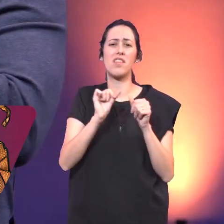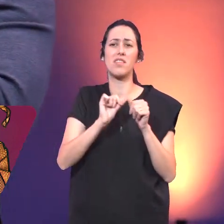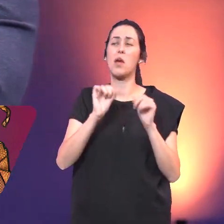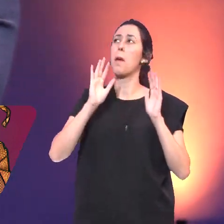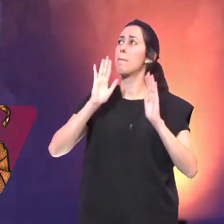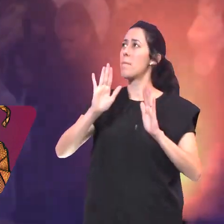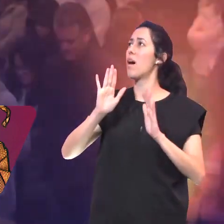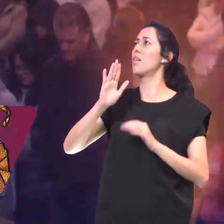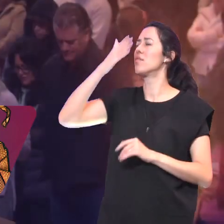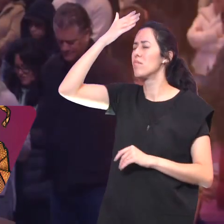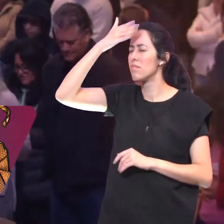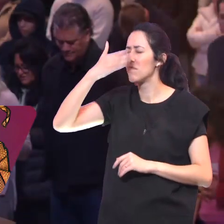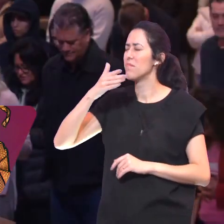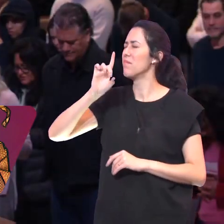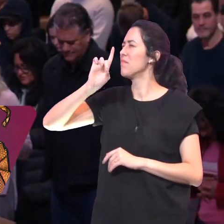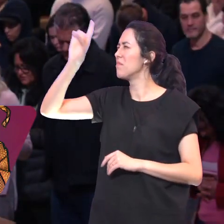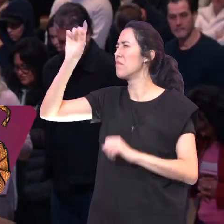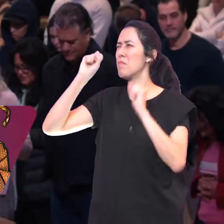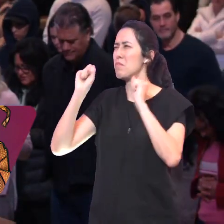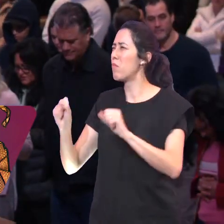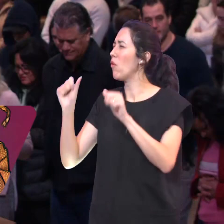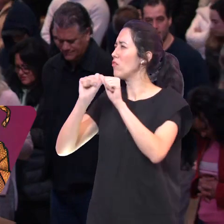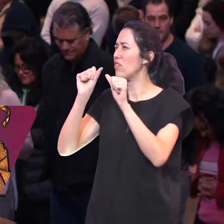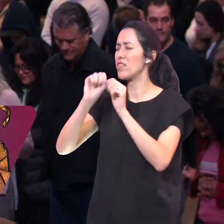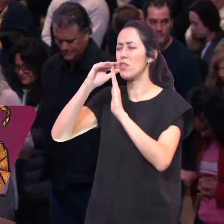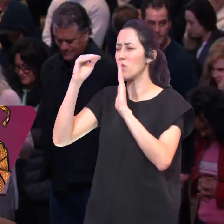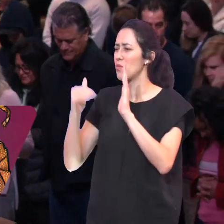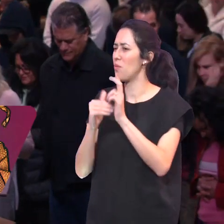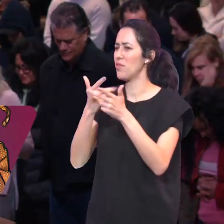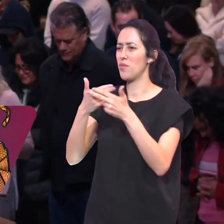presença Tudo pode ser feito novo